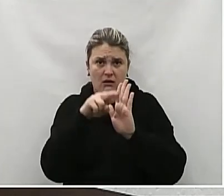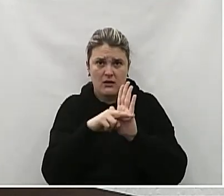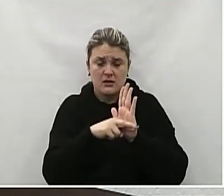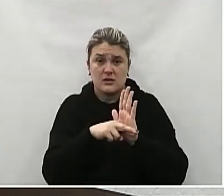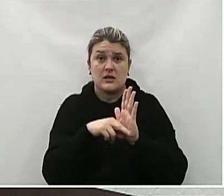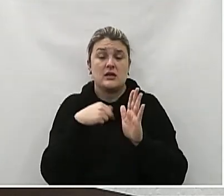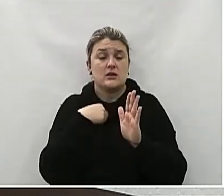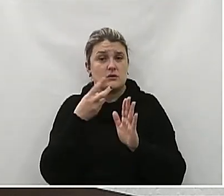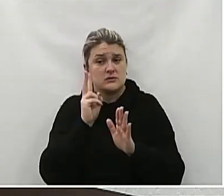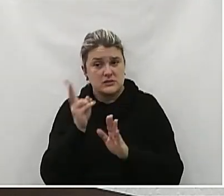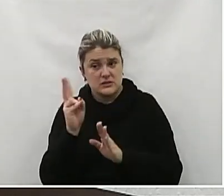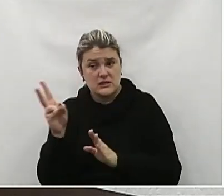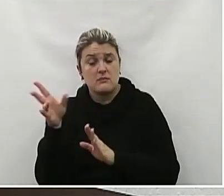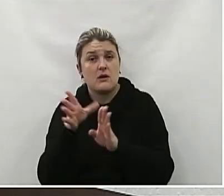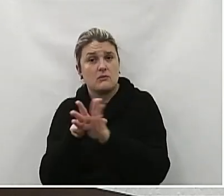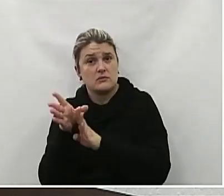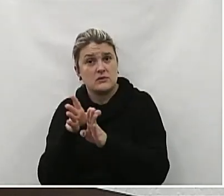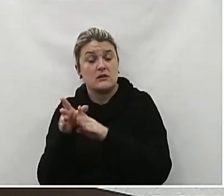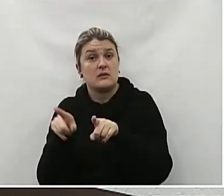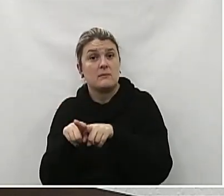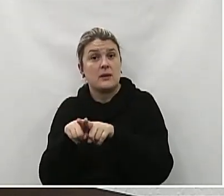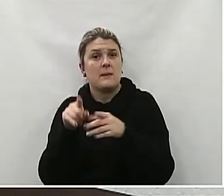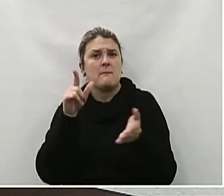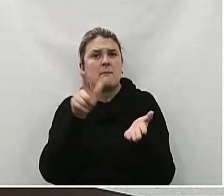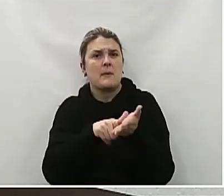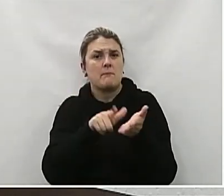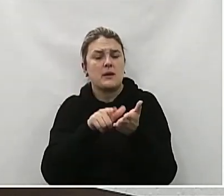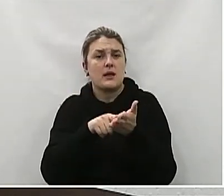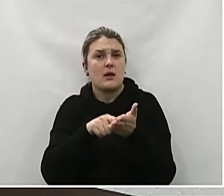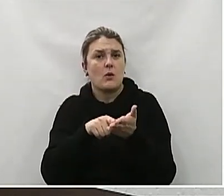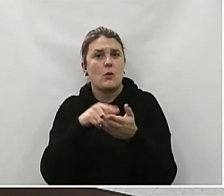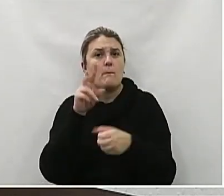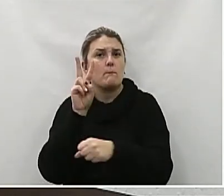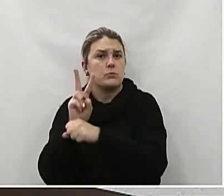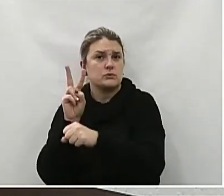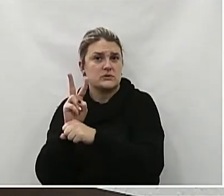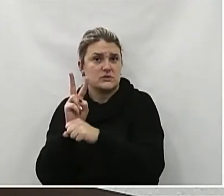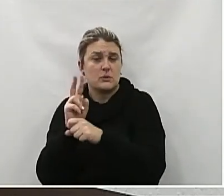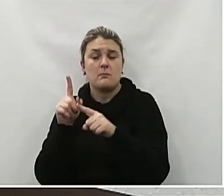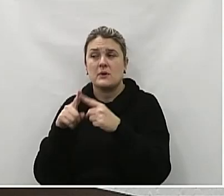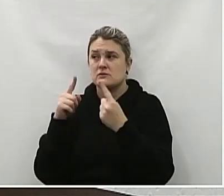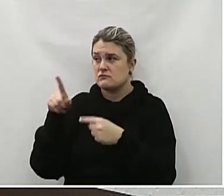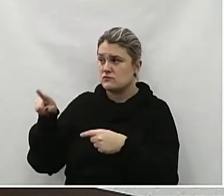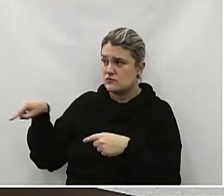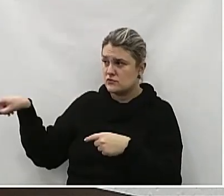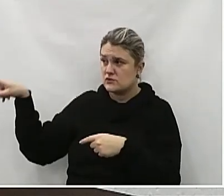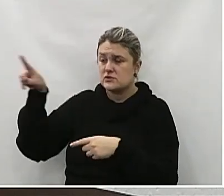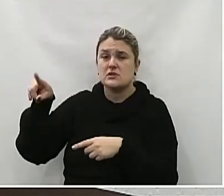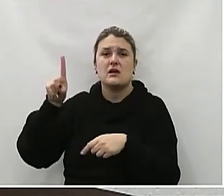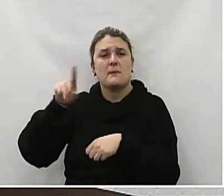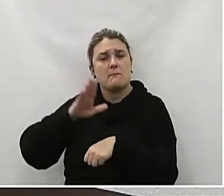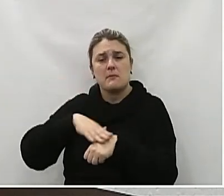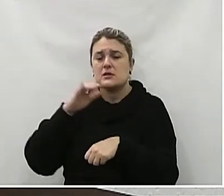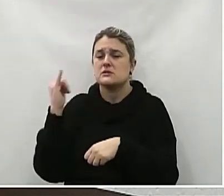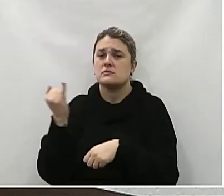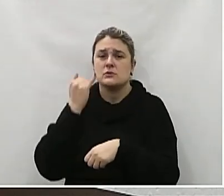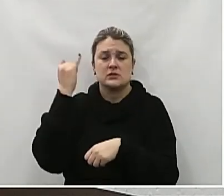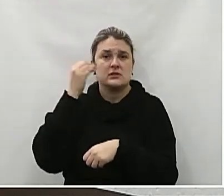Protetivas Para que não aconteça Mas vocês São muito importantes Nessa cadeia De prevenção